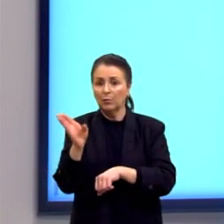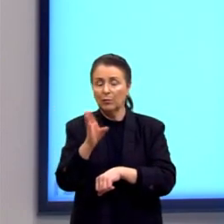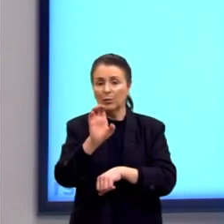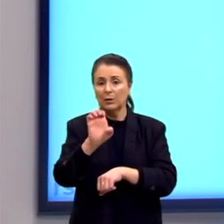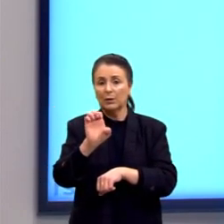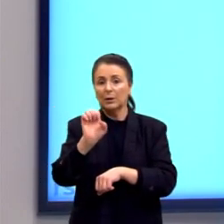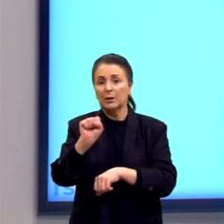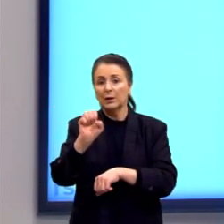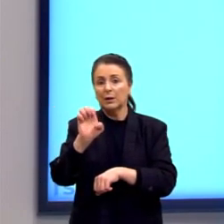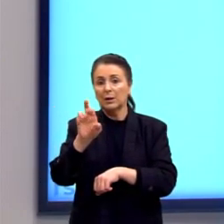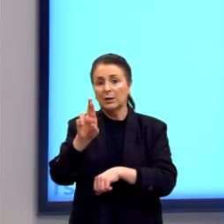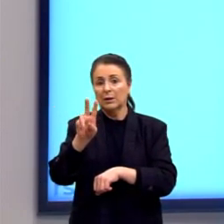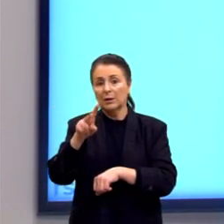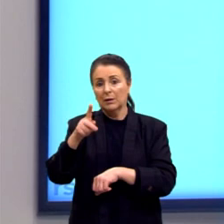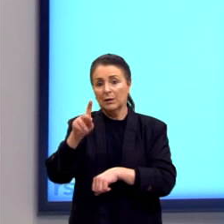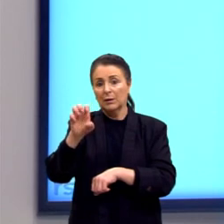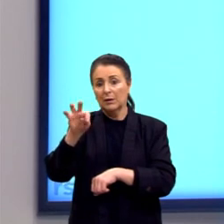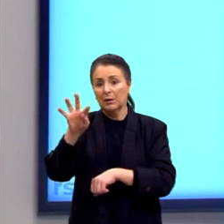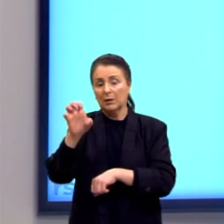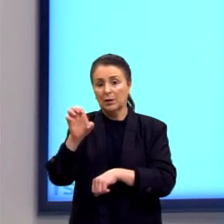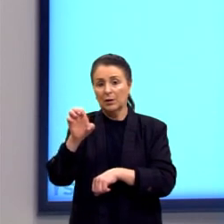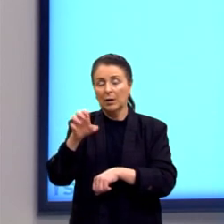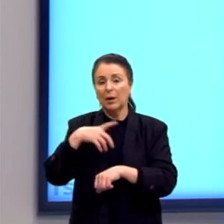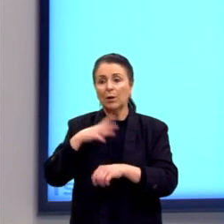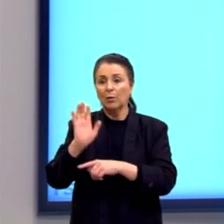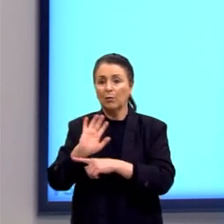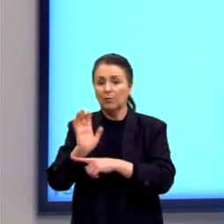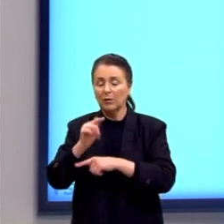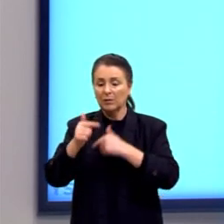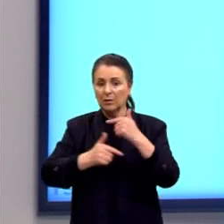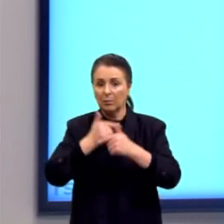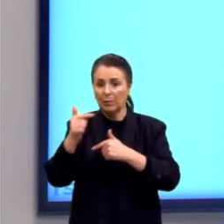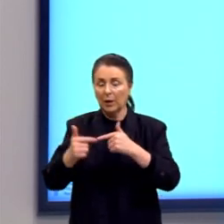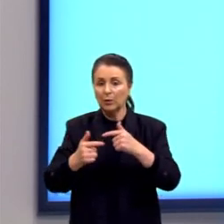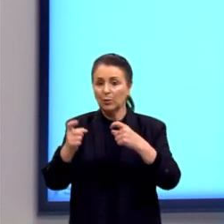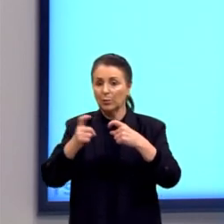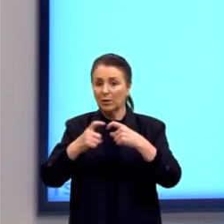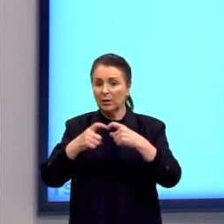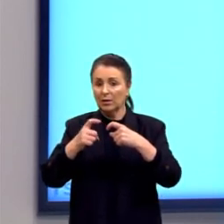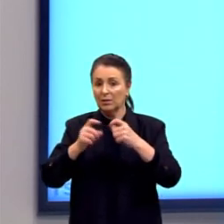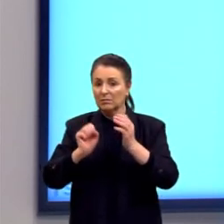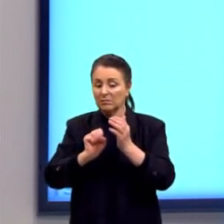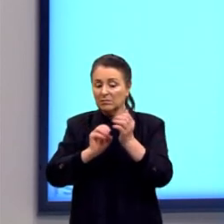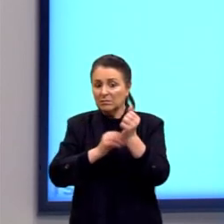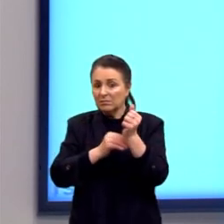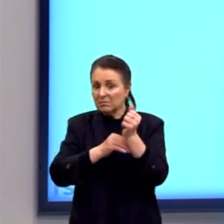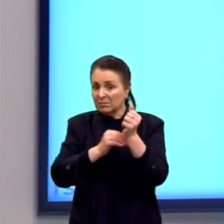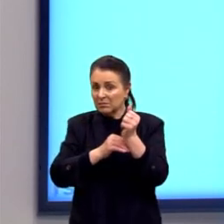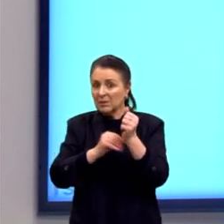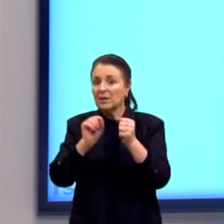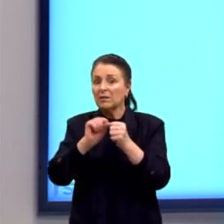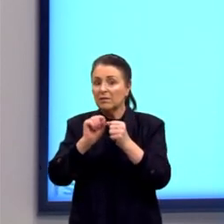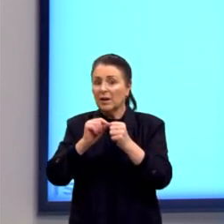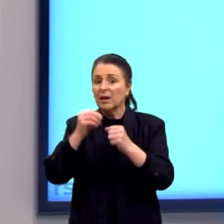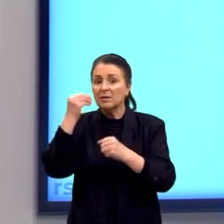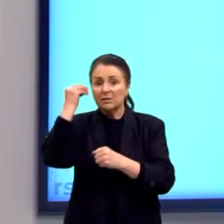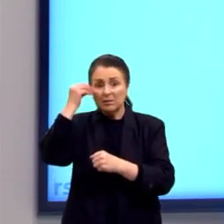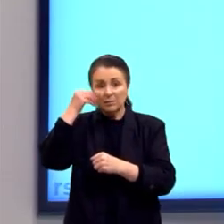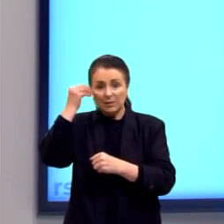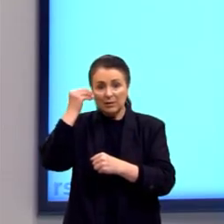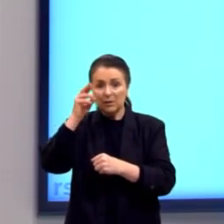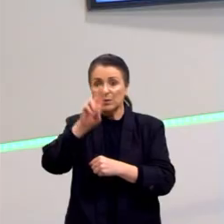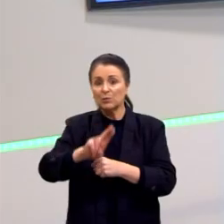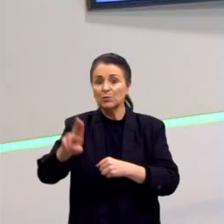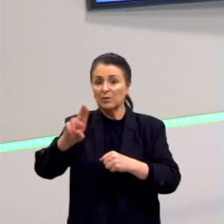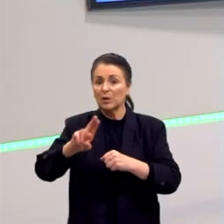assistam. É bem bacana ver isso aqui. Onde o pessoal trabalha em uma clínica clandestina que realiza experiências com seres humanos. Se puder,